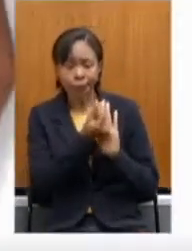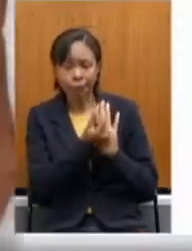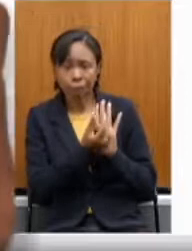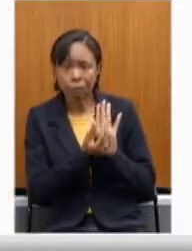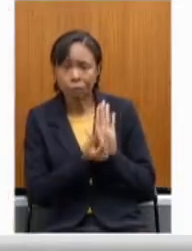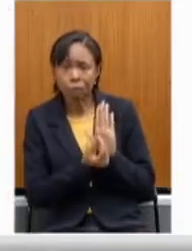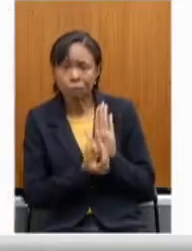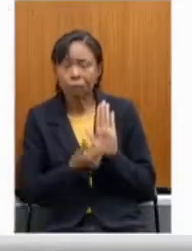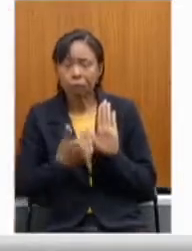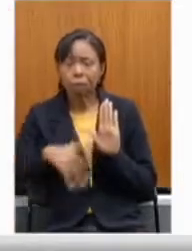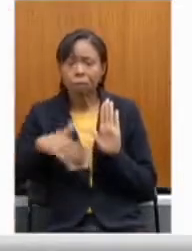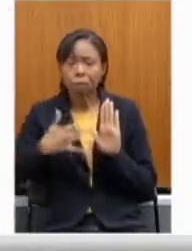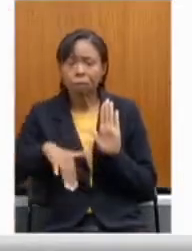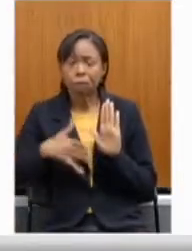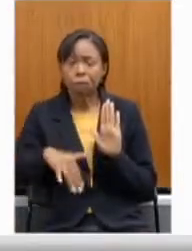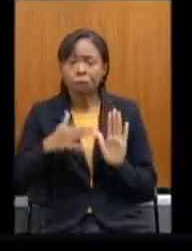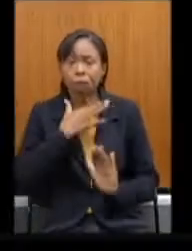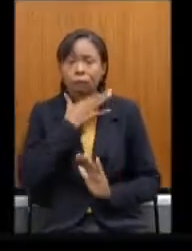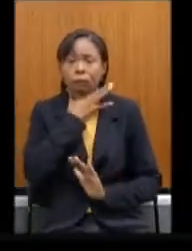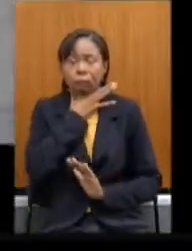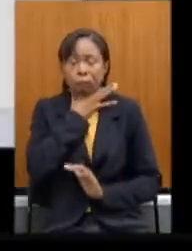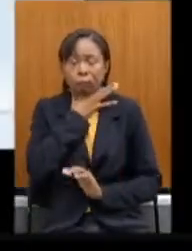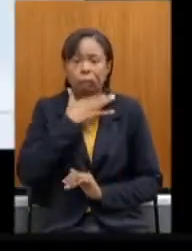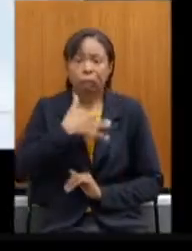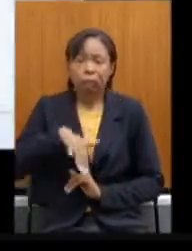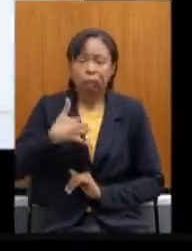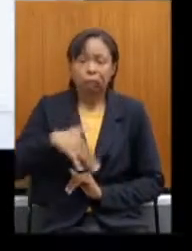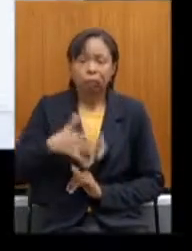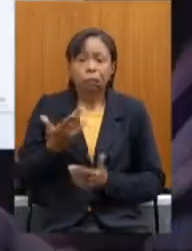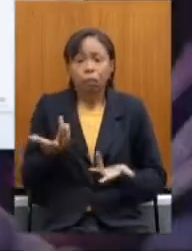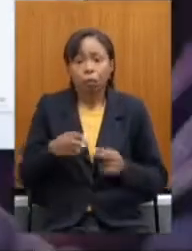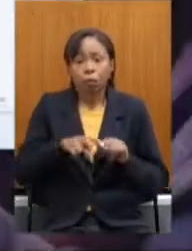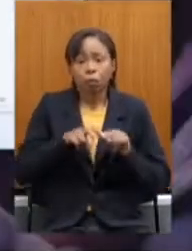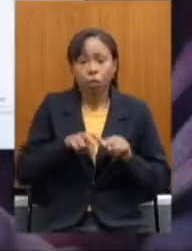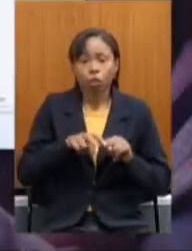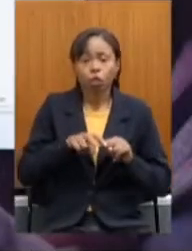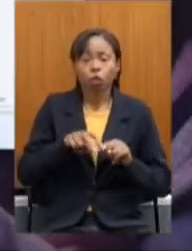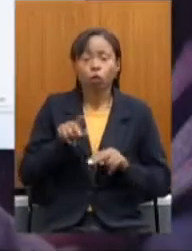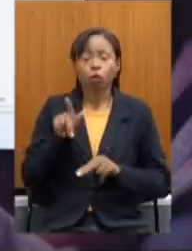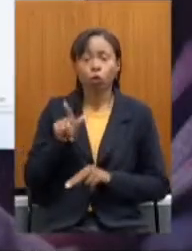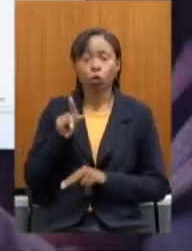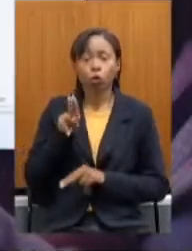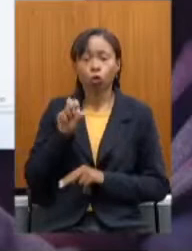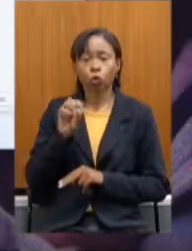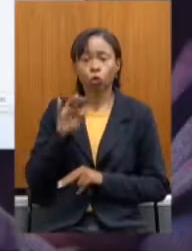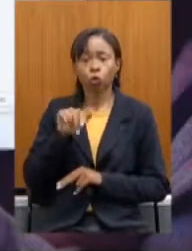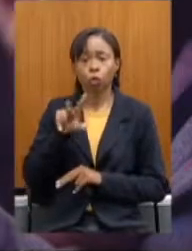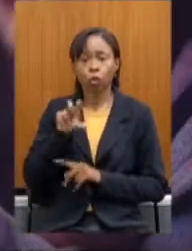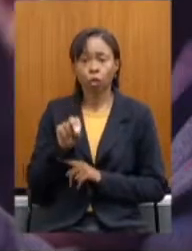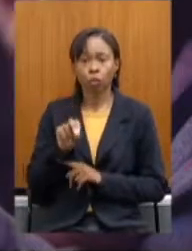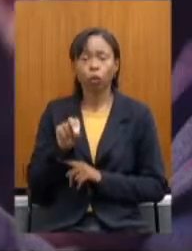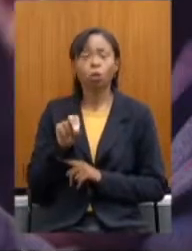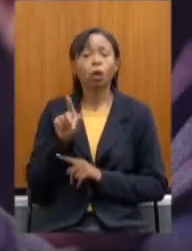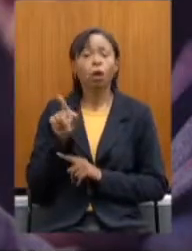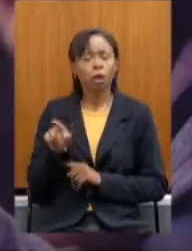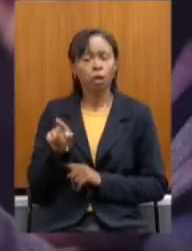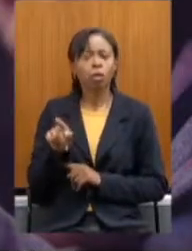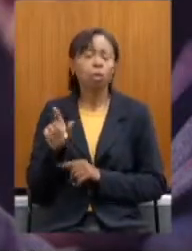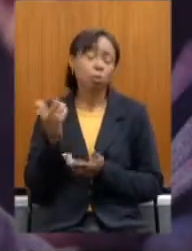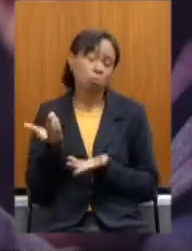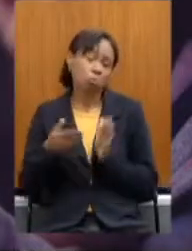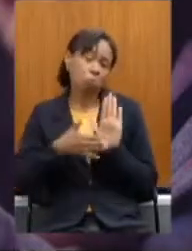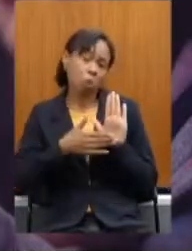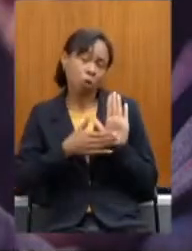E isso Justificou Com que o senhor Gustavo Barbosa Apresentasse Uma proposta De uma operação Internacional